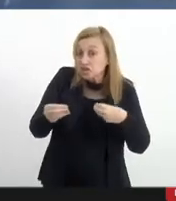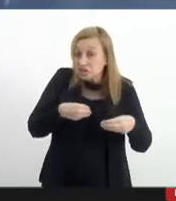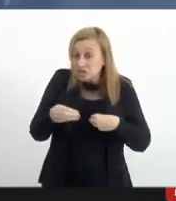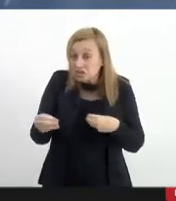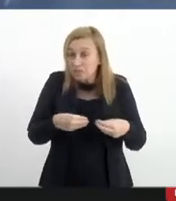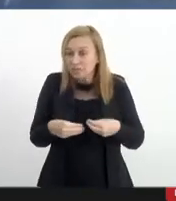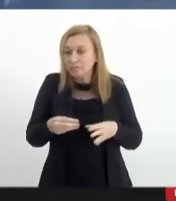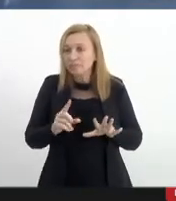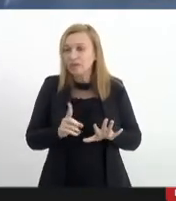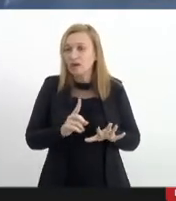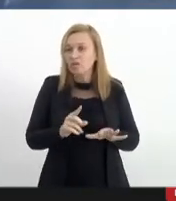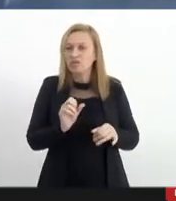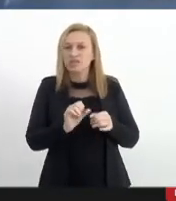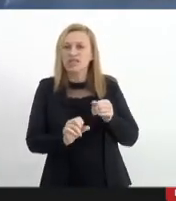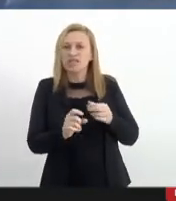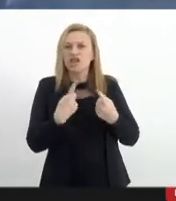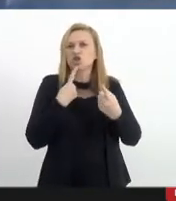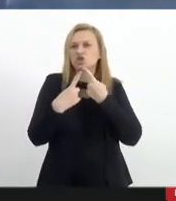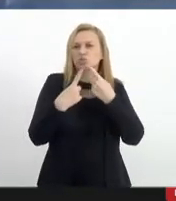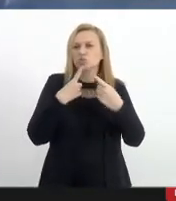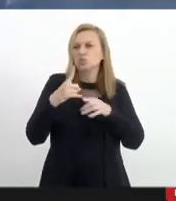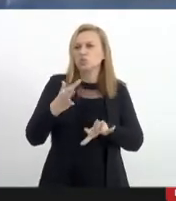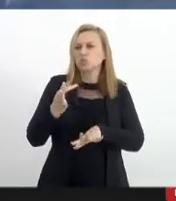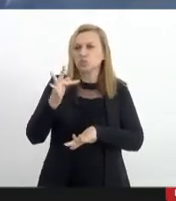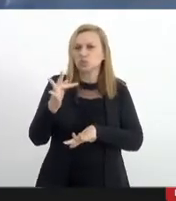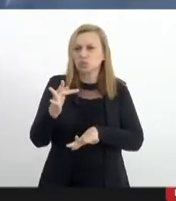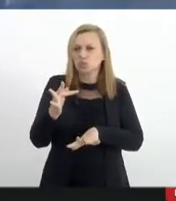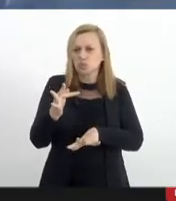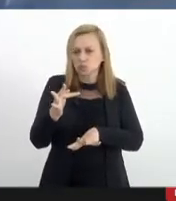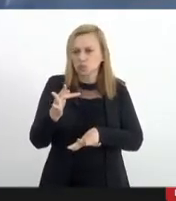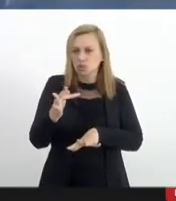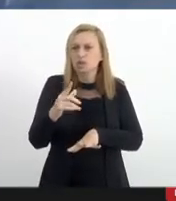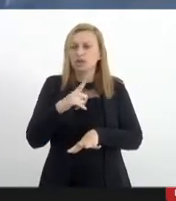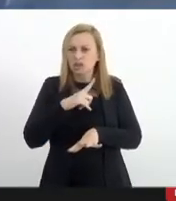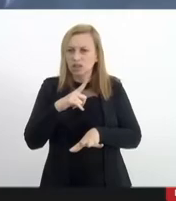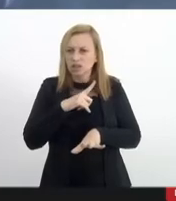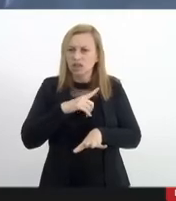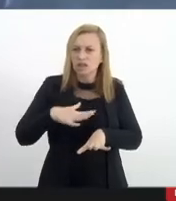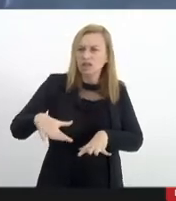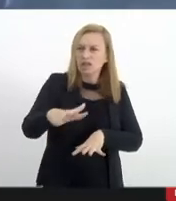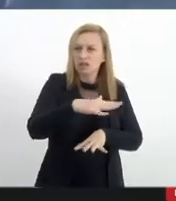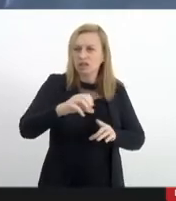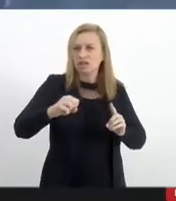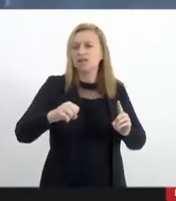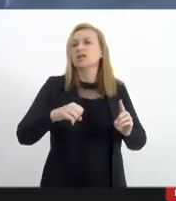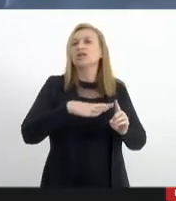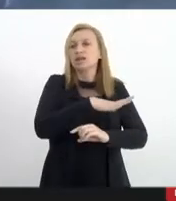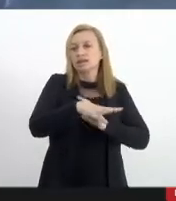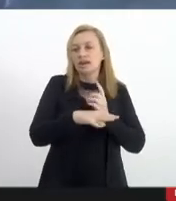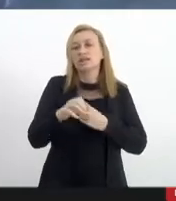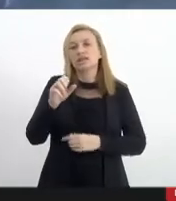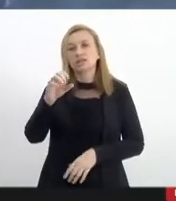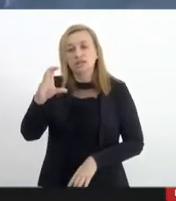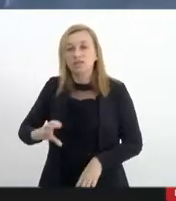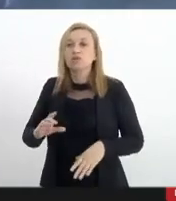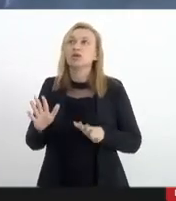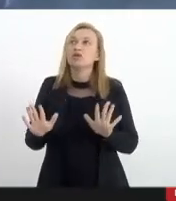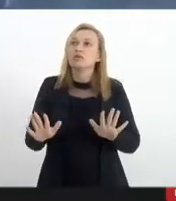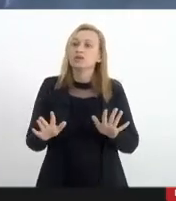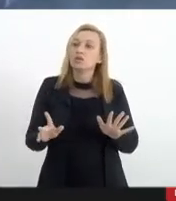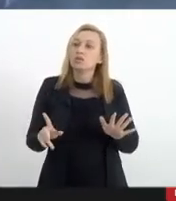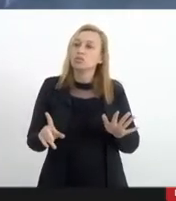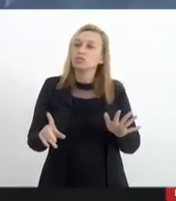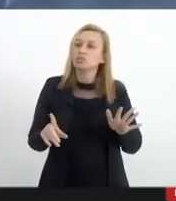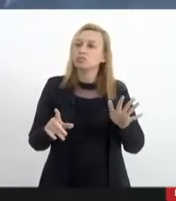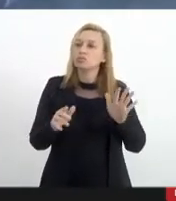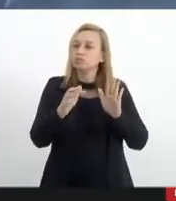fazer os debates prévios e polarizados que tem no campo da sociedade civil. A gente fez alguns pactos